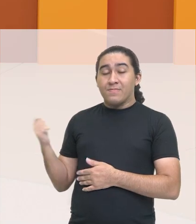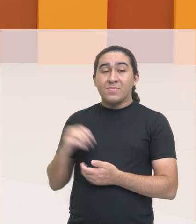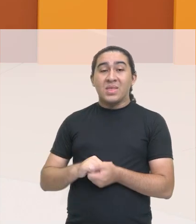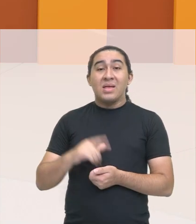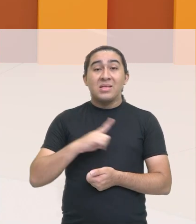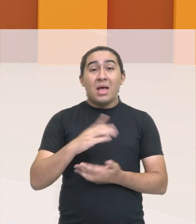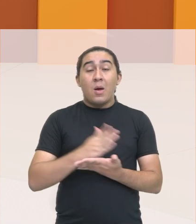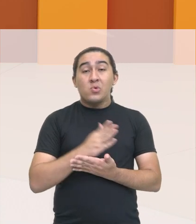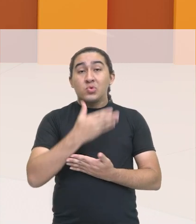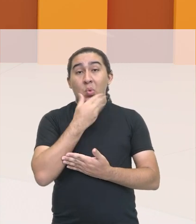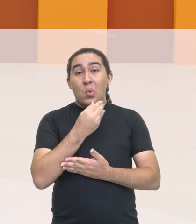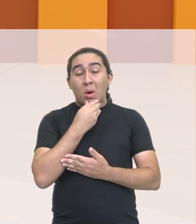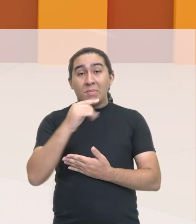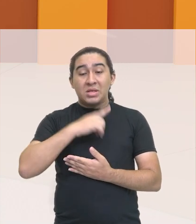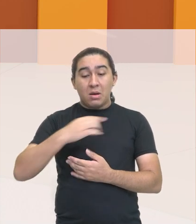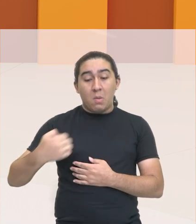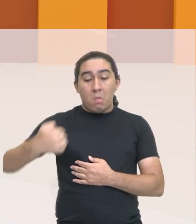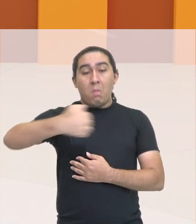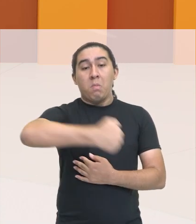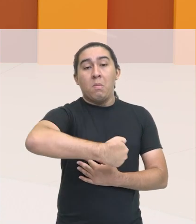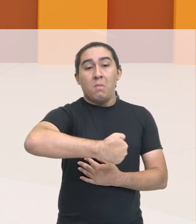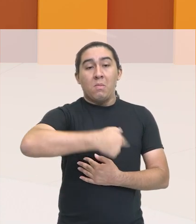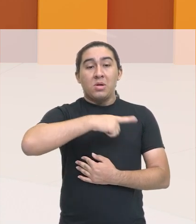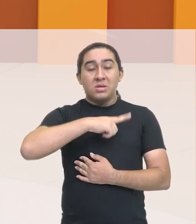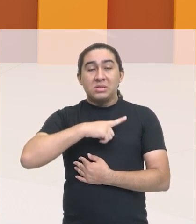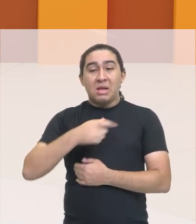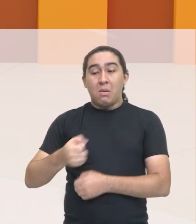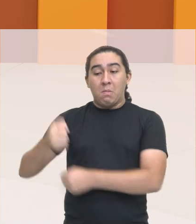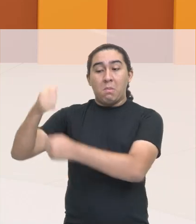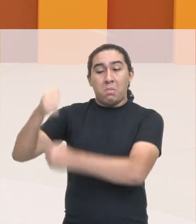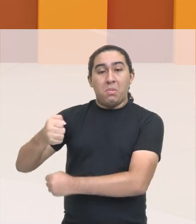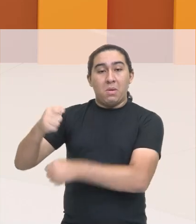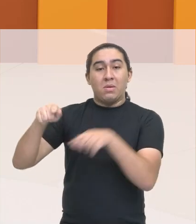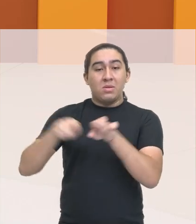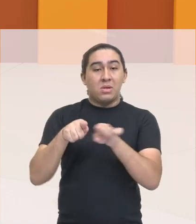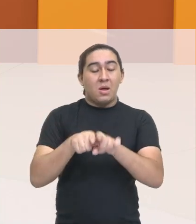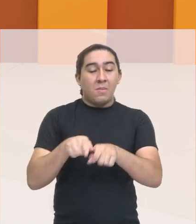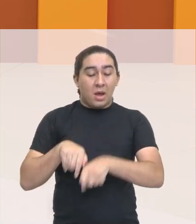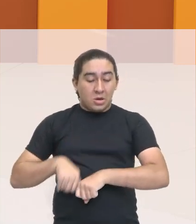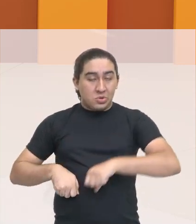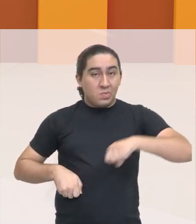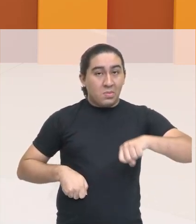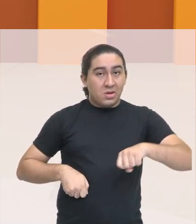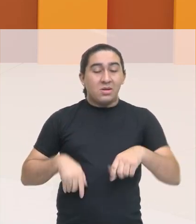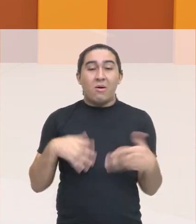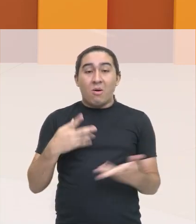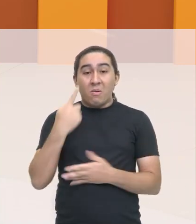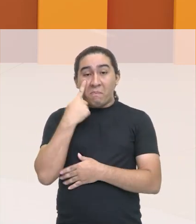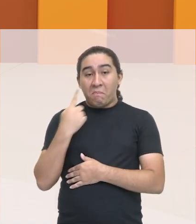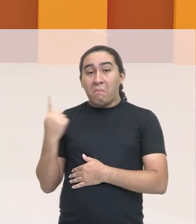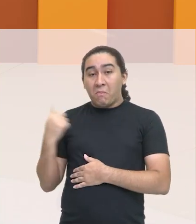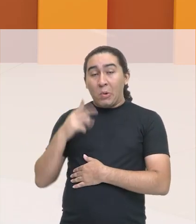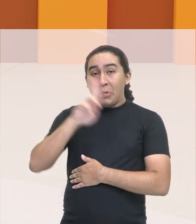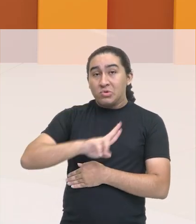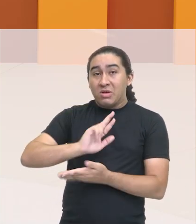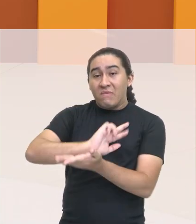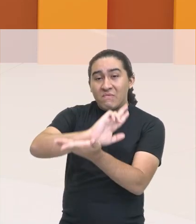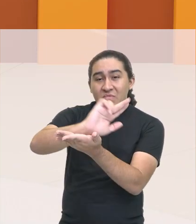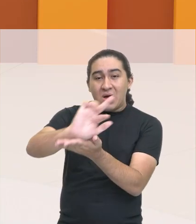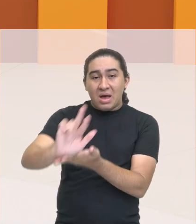gladiadores como exemplo aqui demonstrado pra vocês, tá bom? Você vê que eles estão aqui armados,